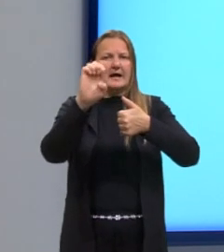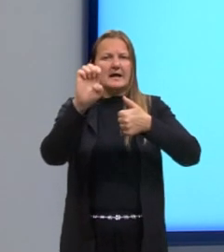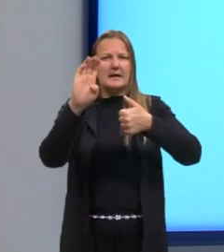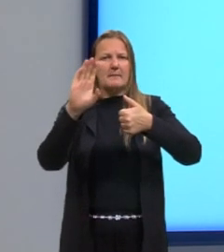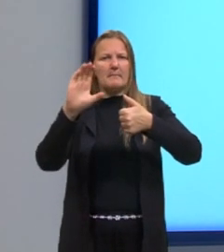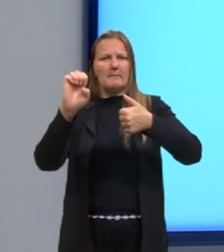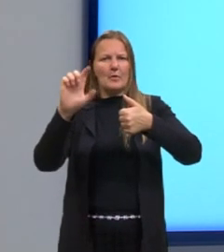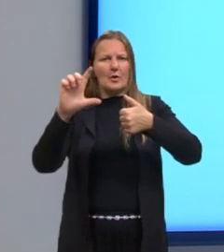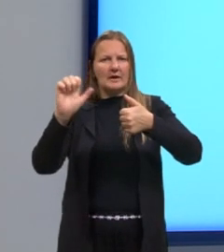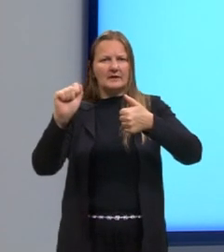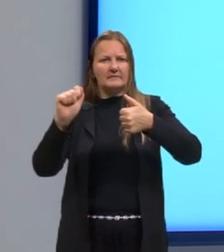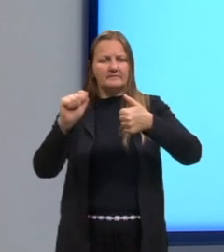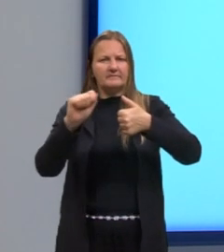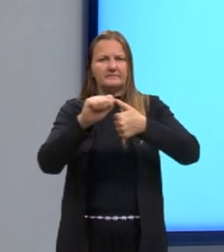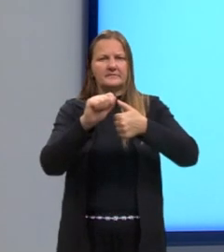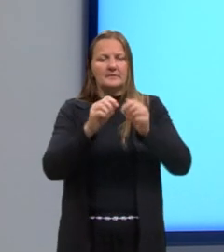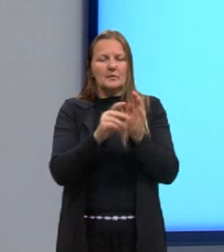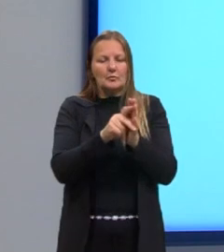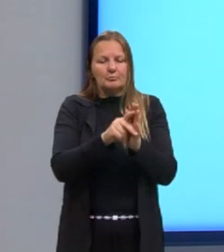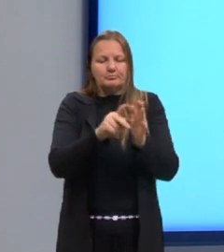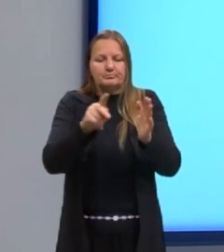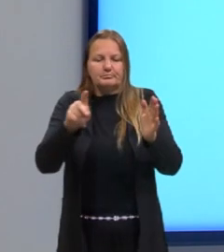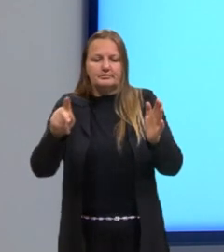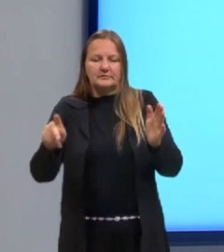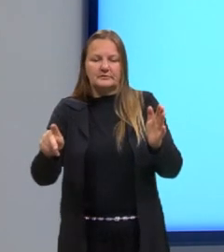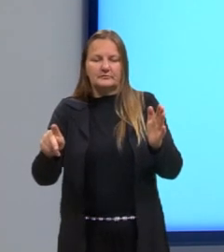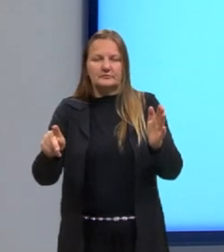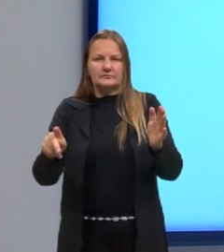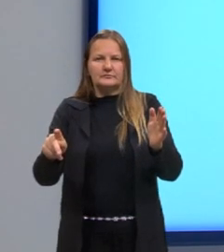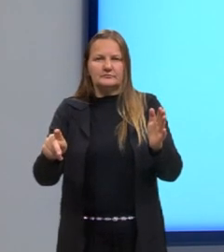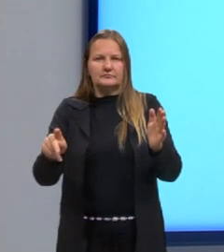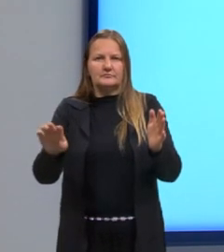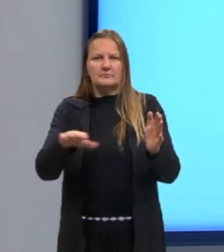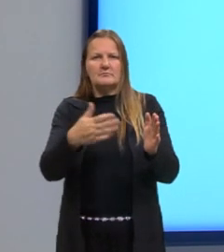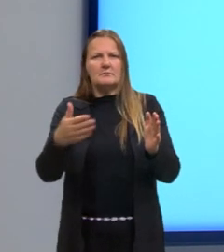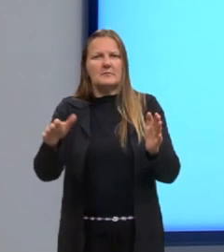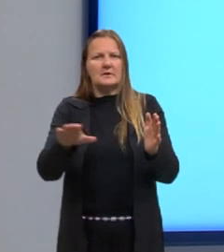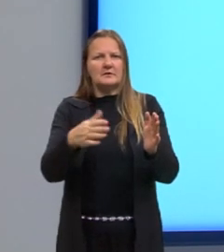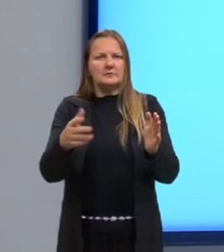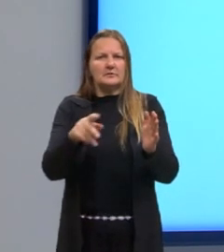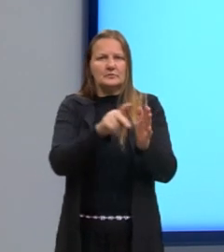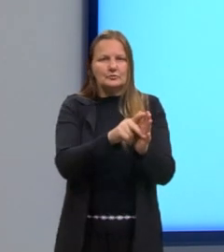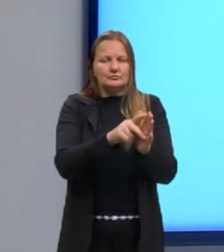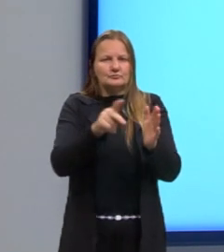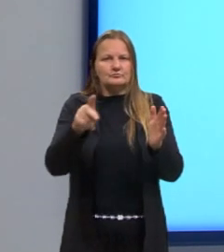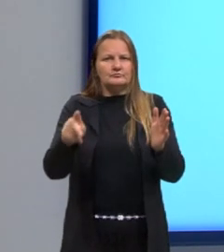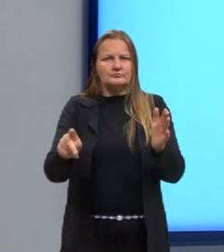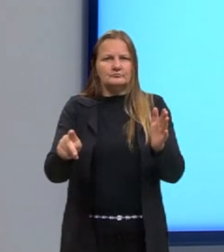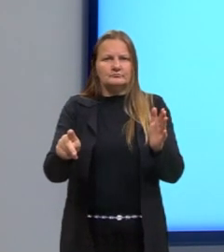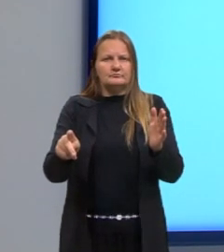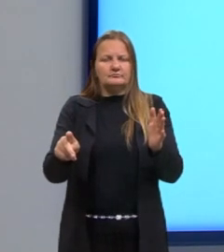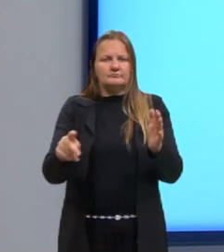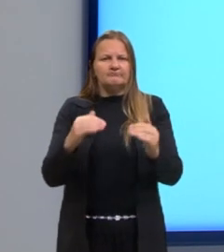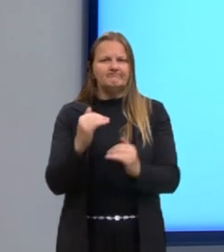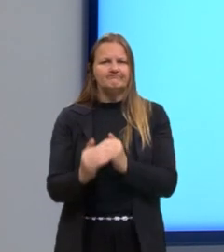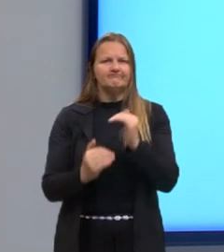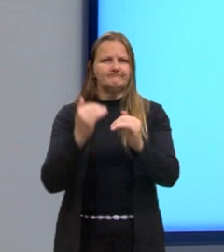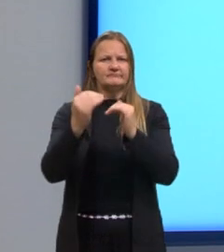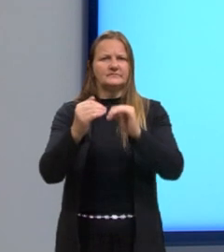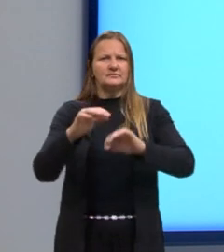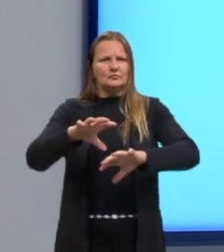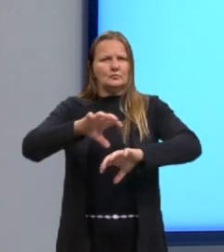pois o maior período de incubação reflete durante uma duração mais longa do processo de